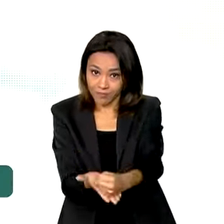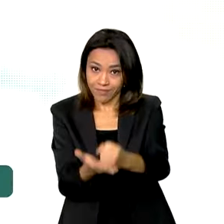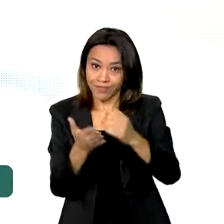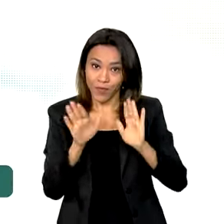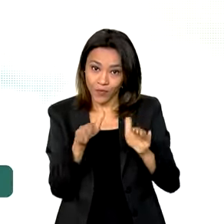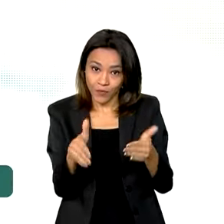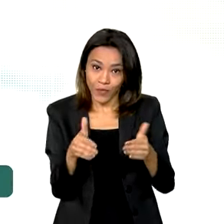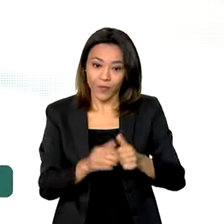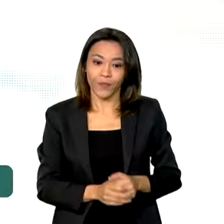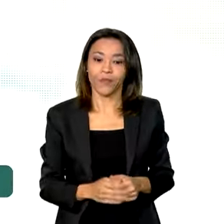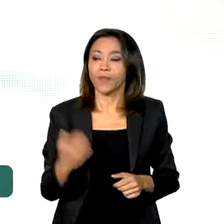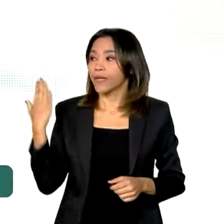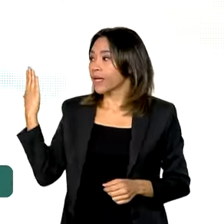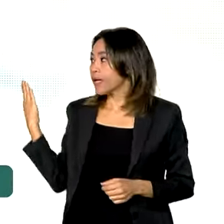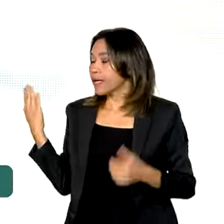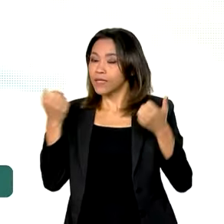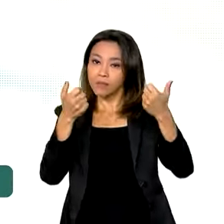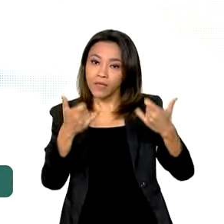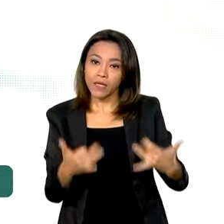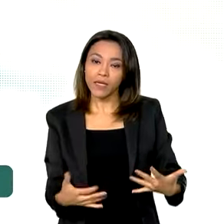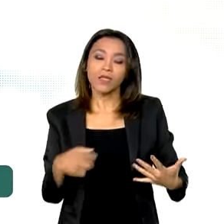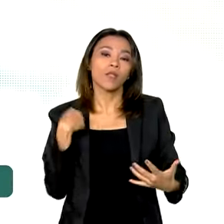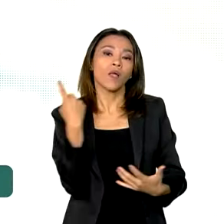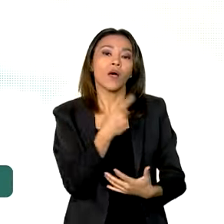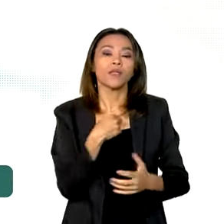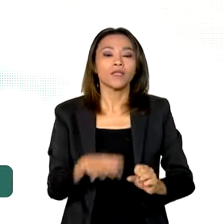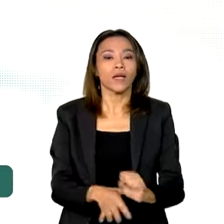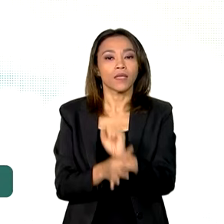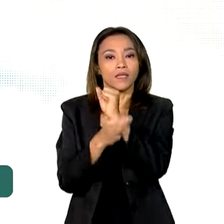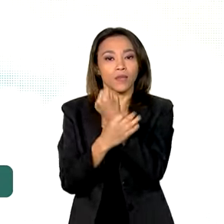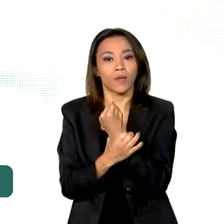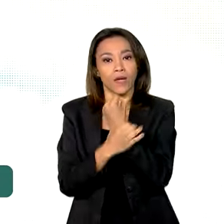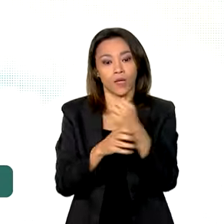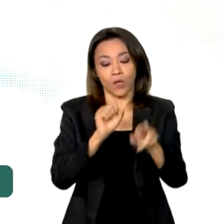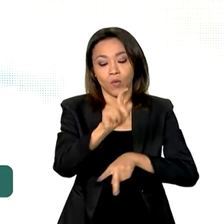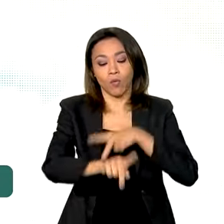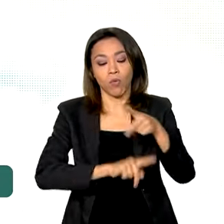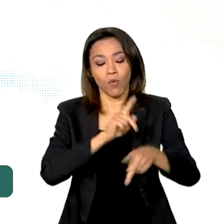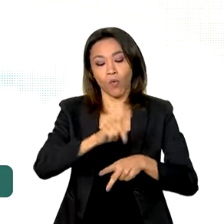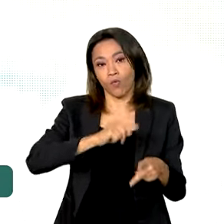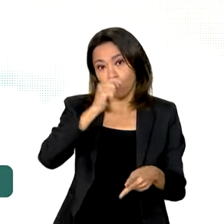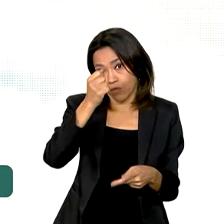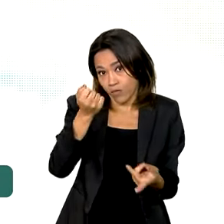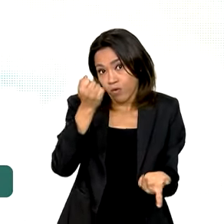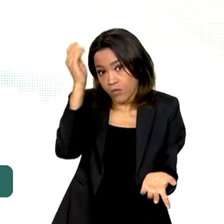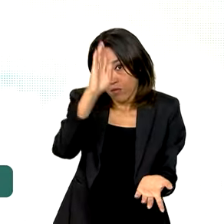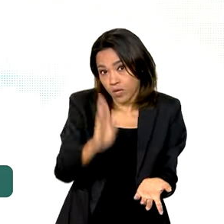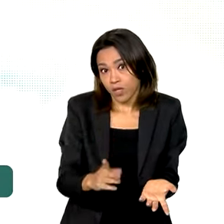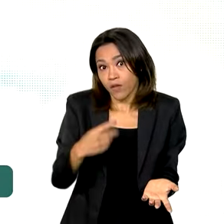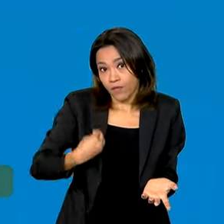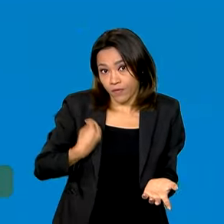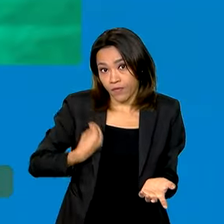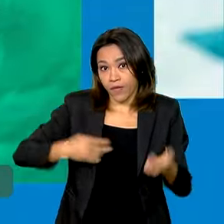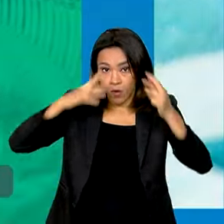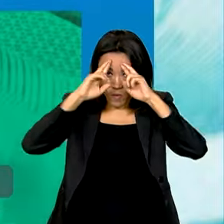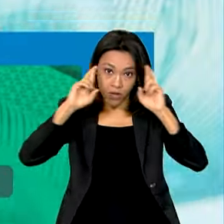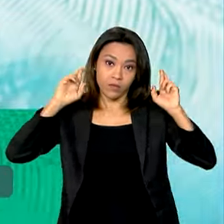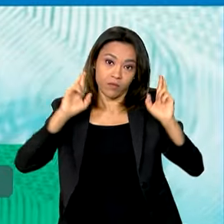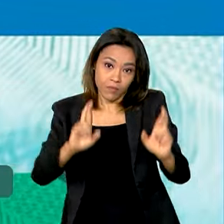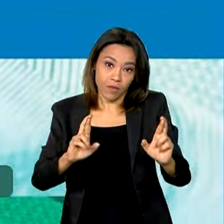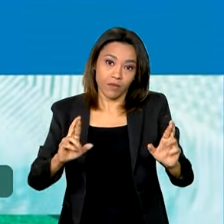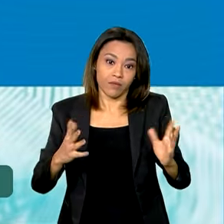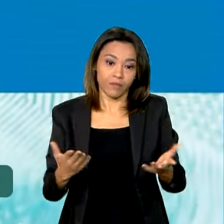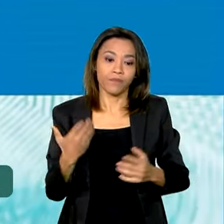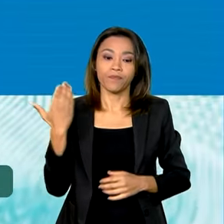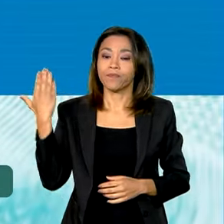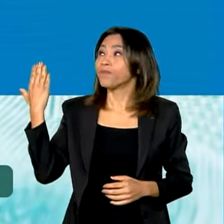estamos atrás de garantir que o povo brasileiro vai viver um pouco mais com respeito e com dignidade. Cerca de